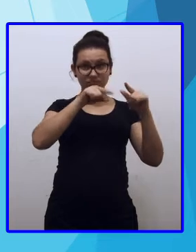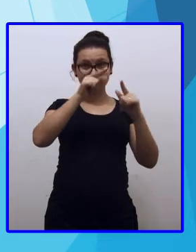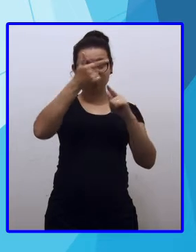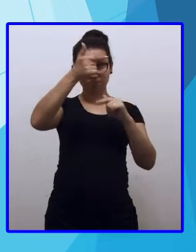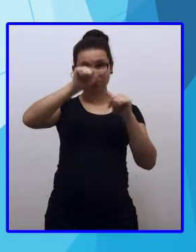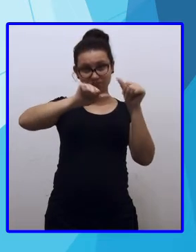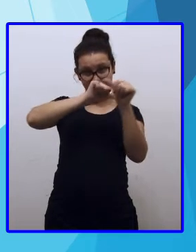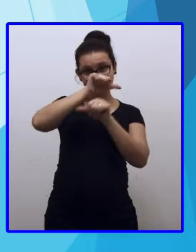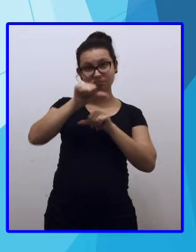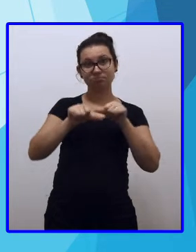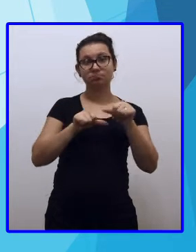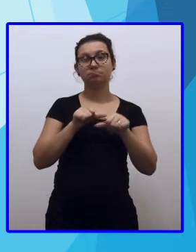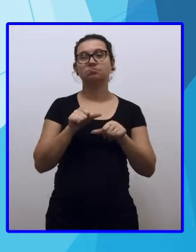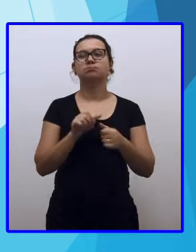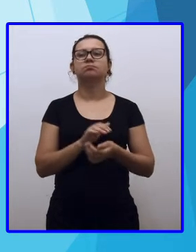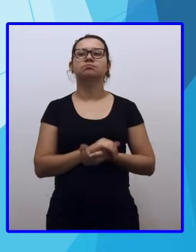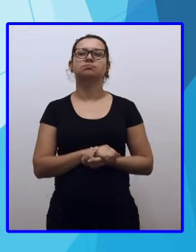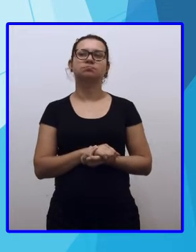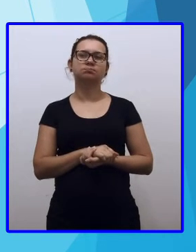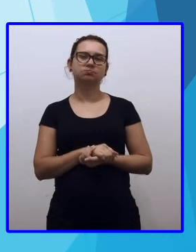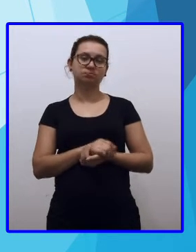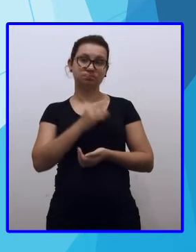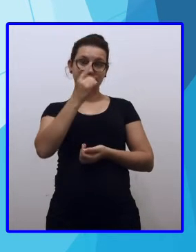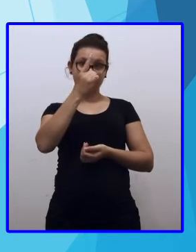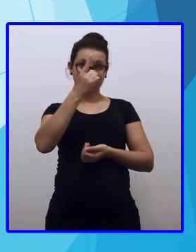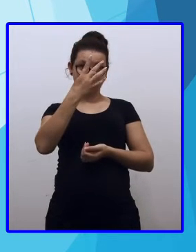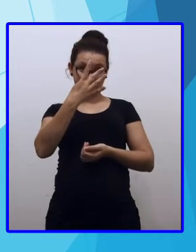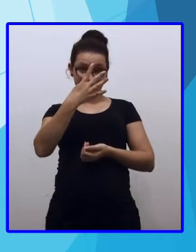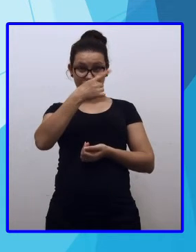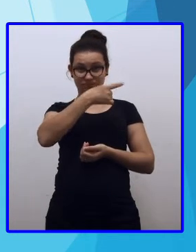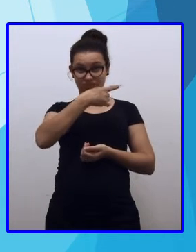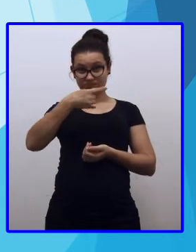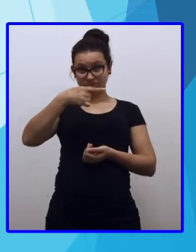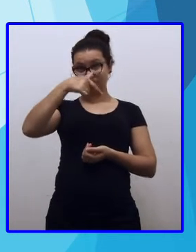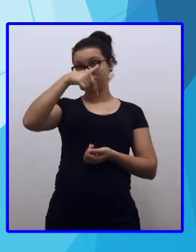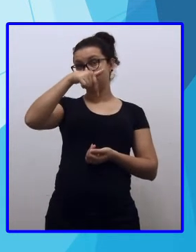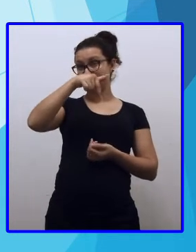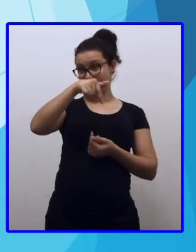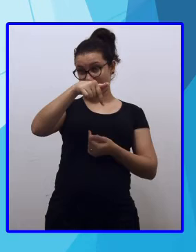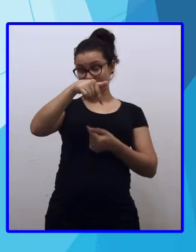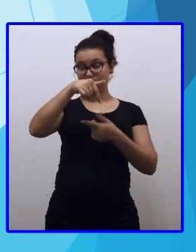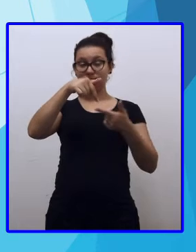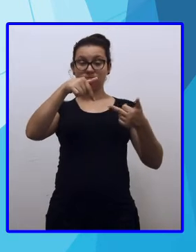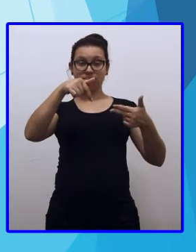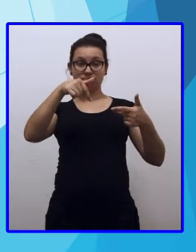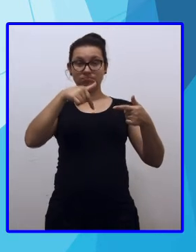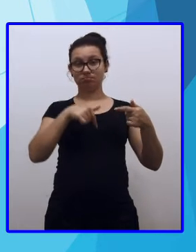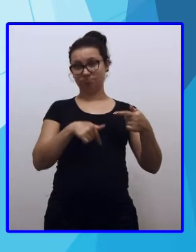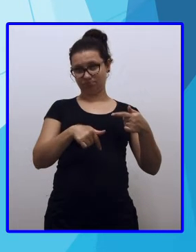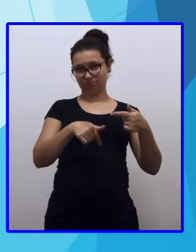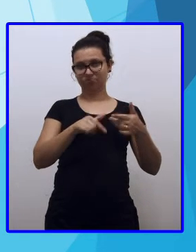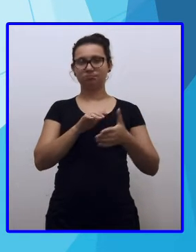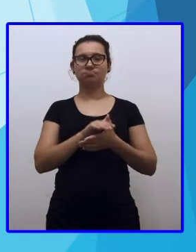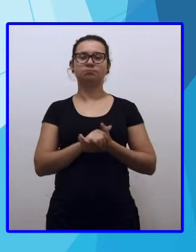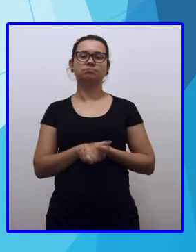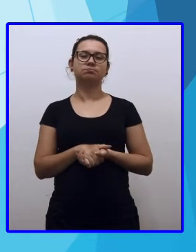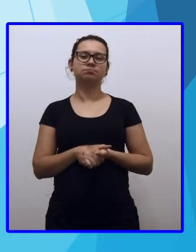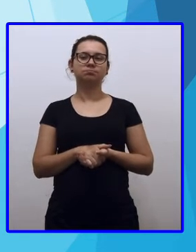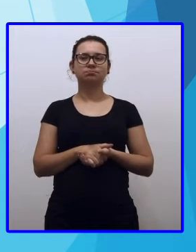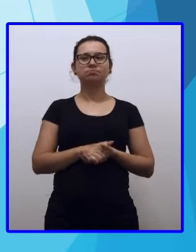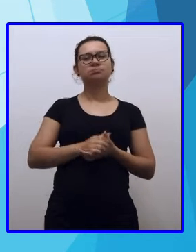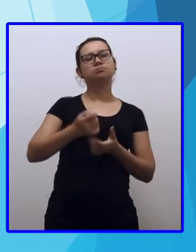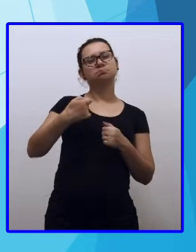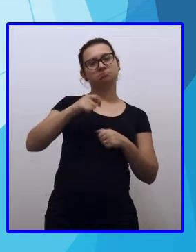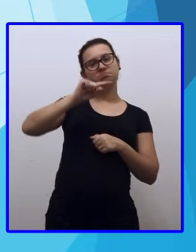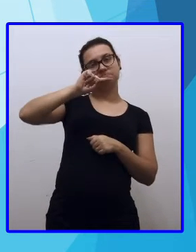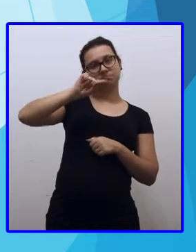Faço a troca. E o quatro vira quatorze. Quatorze menos sete, sete. Vírgula